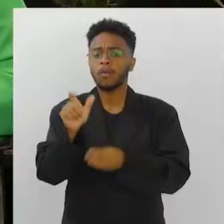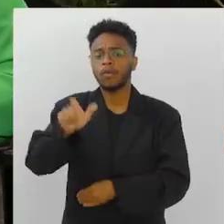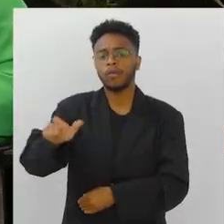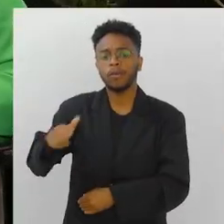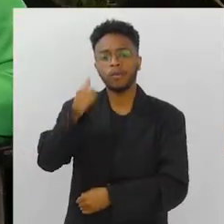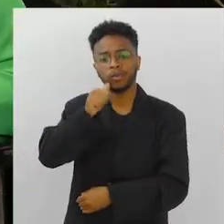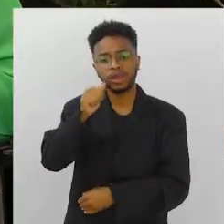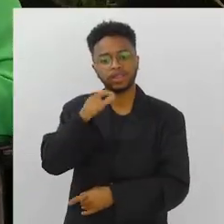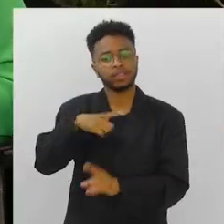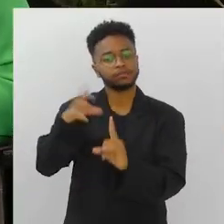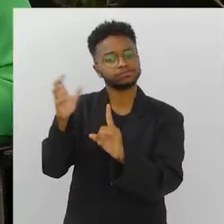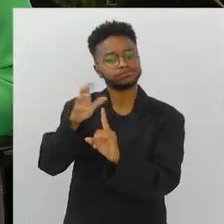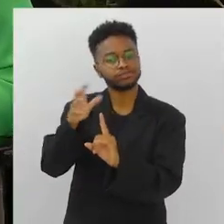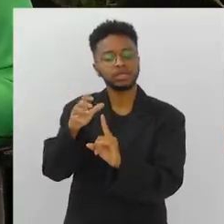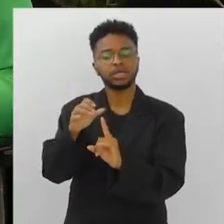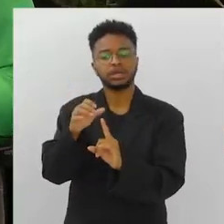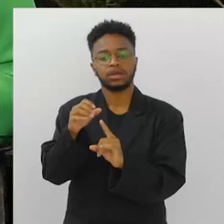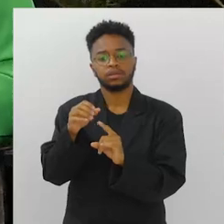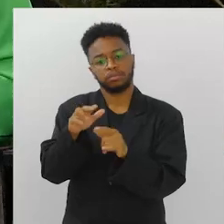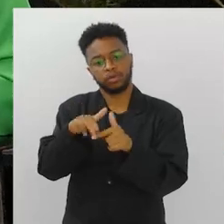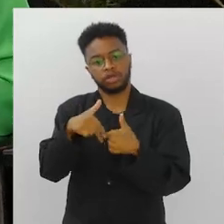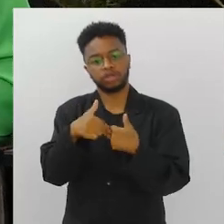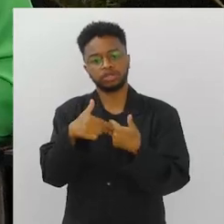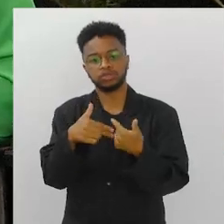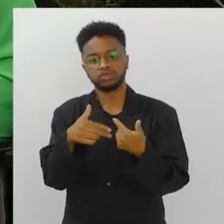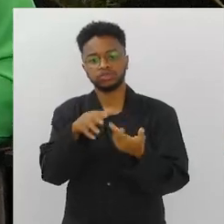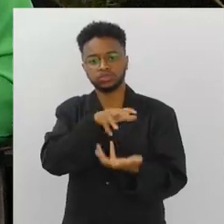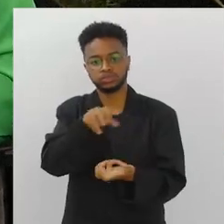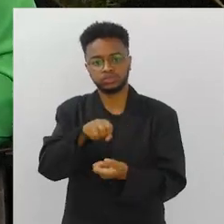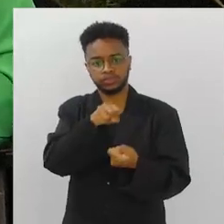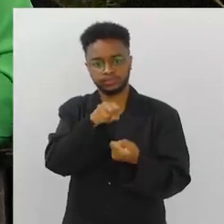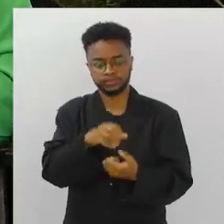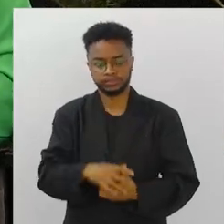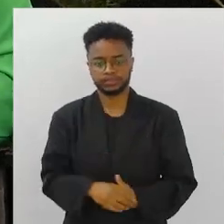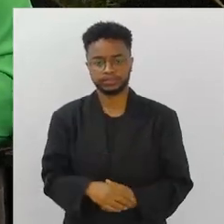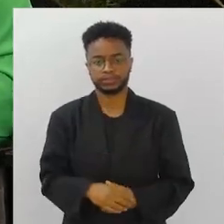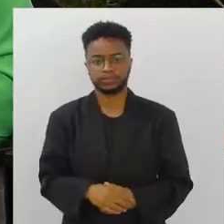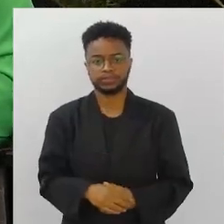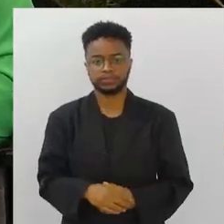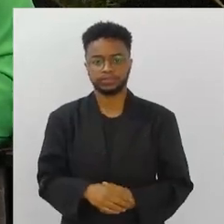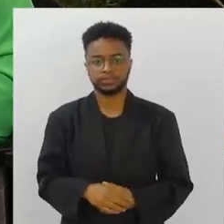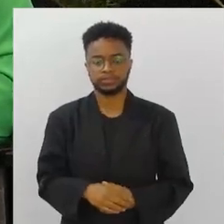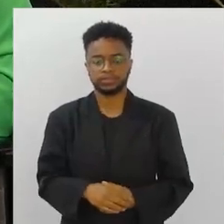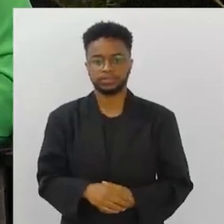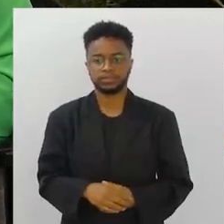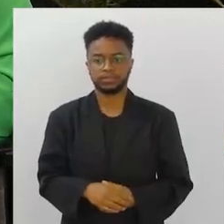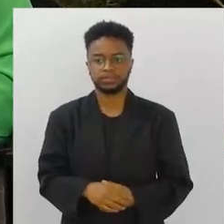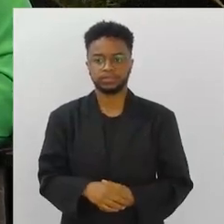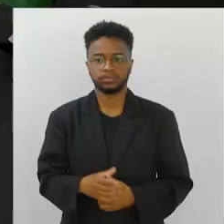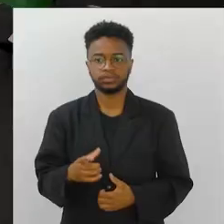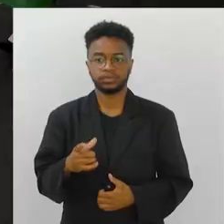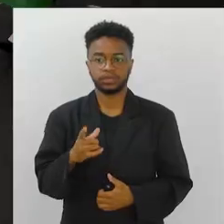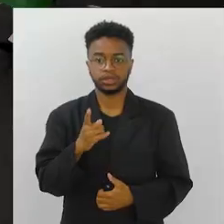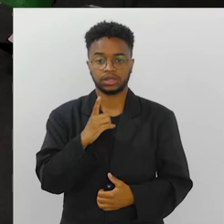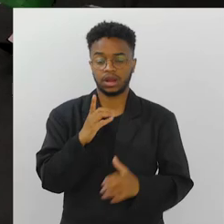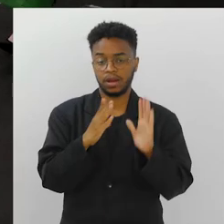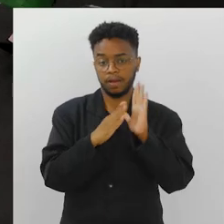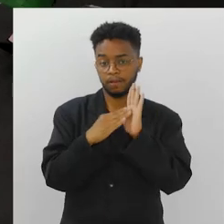como elas são impactadas sobre a questão da sustentabilidade? Eu acho que a